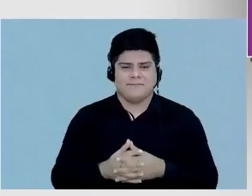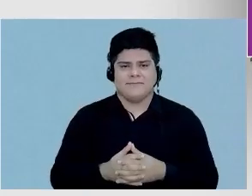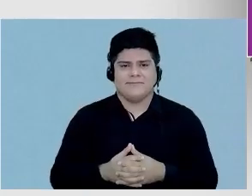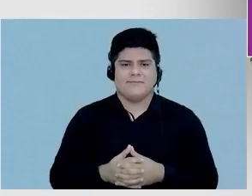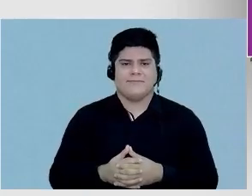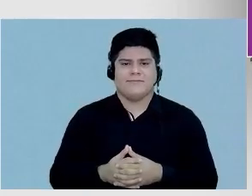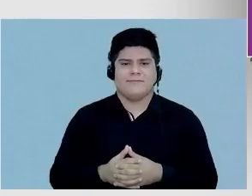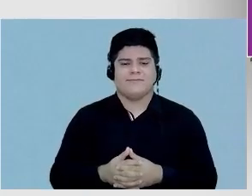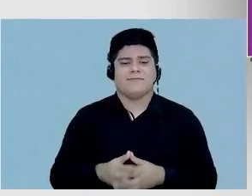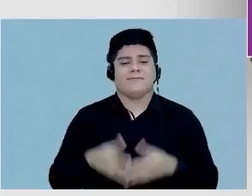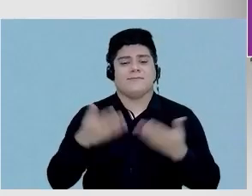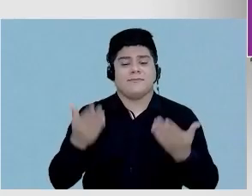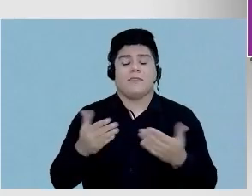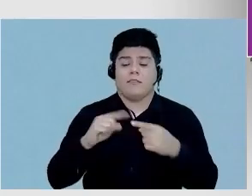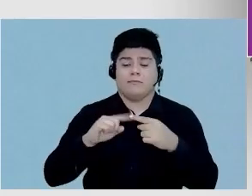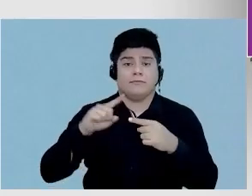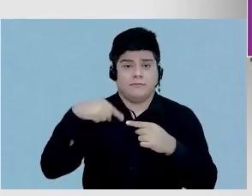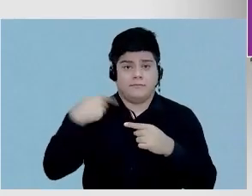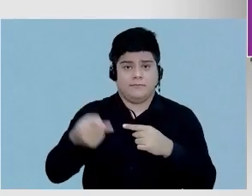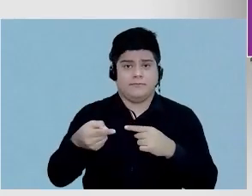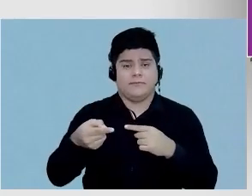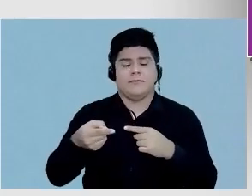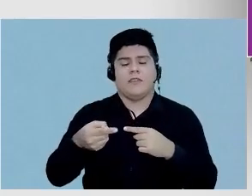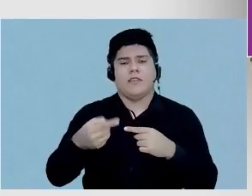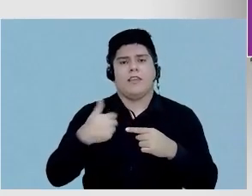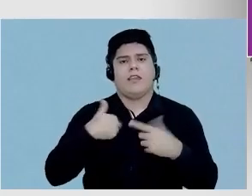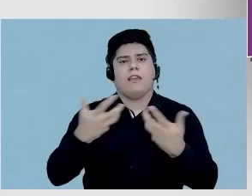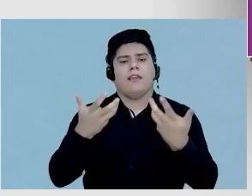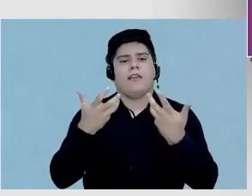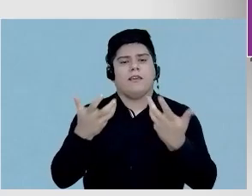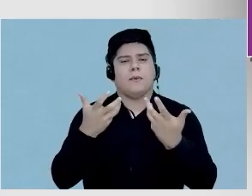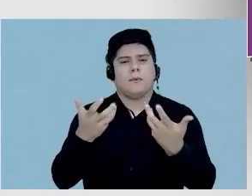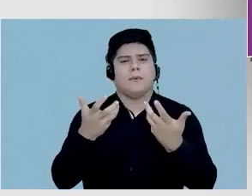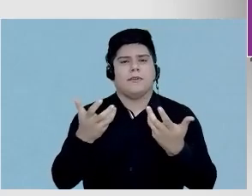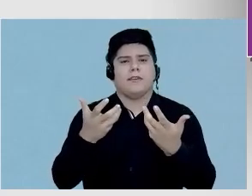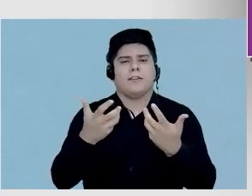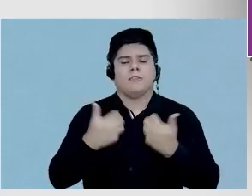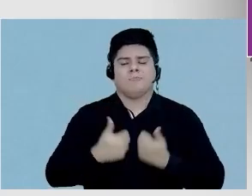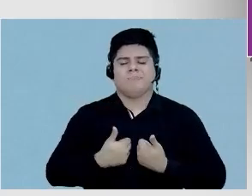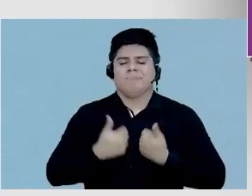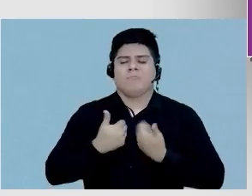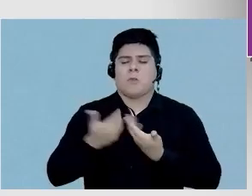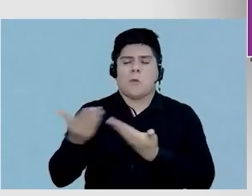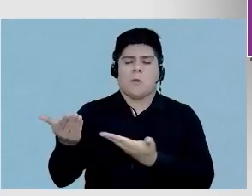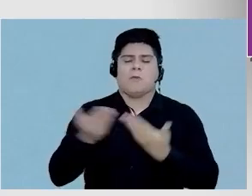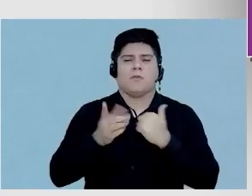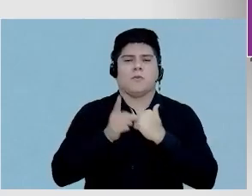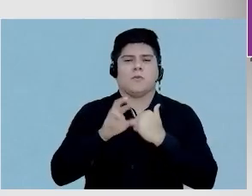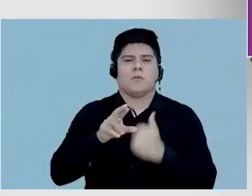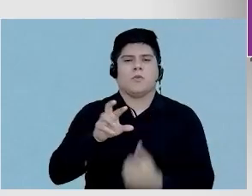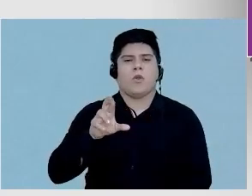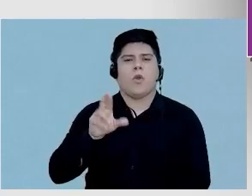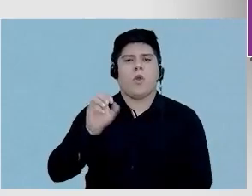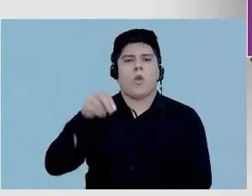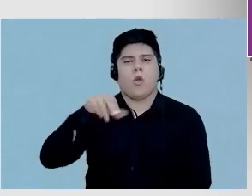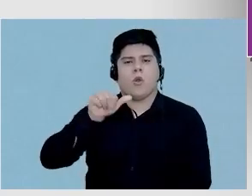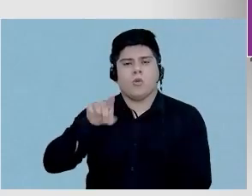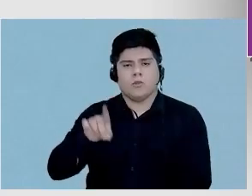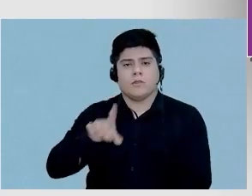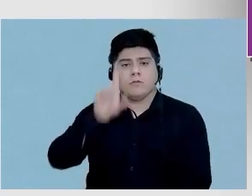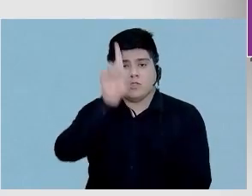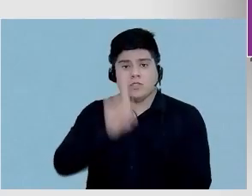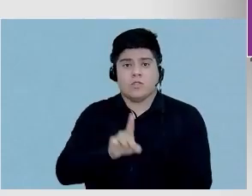na sequência, eu quero ter a honra de convidar o doutor Ronald Schwartz, que é diretor de